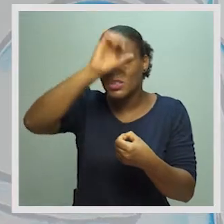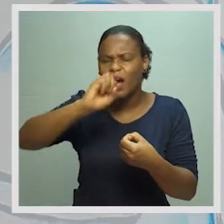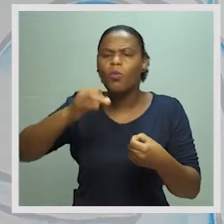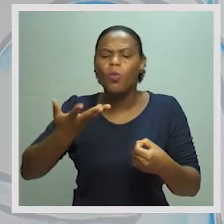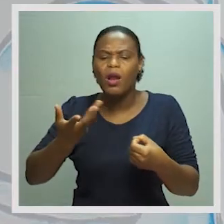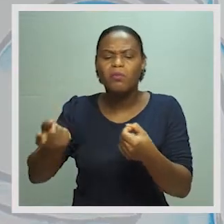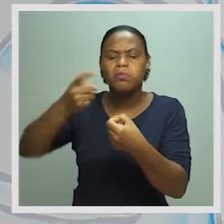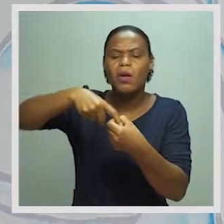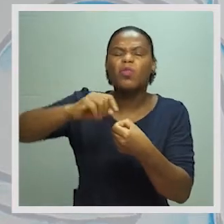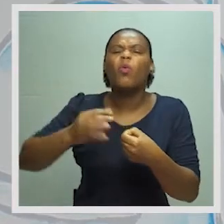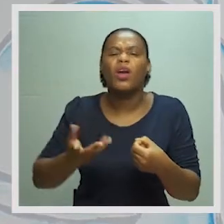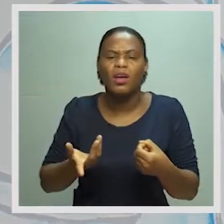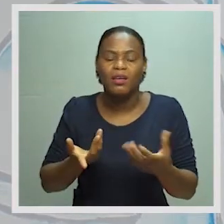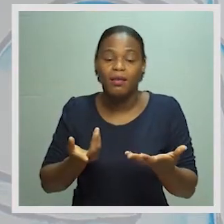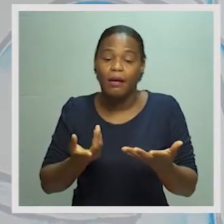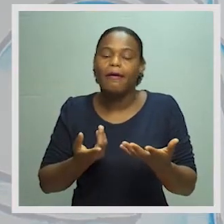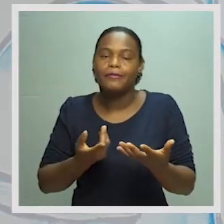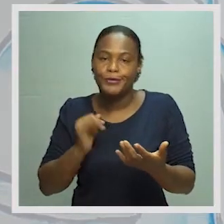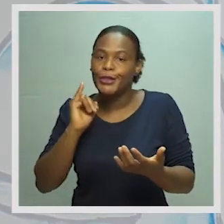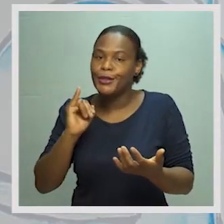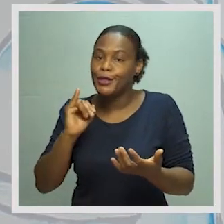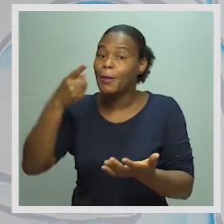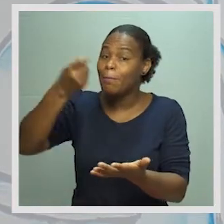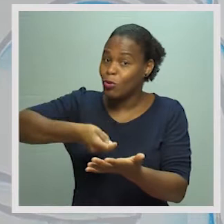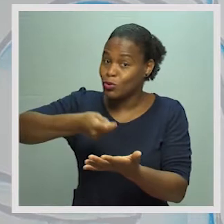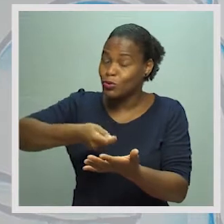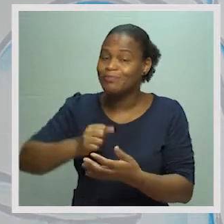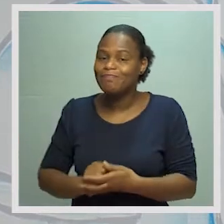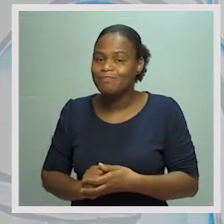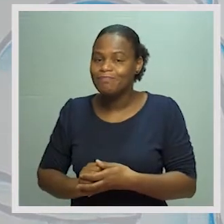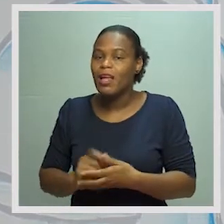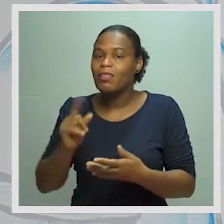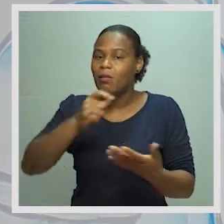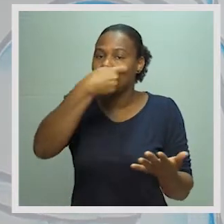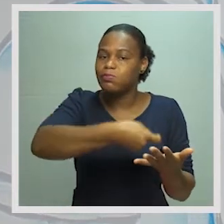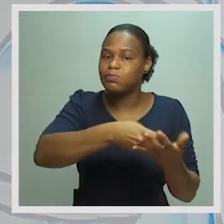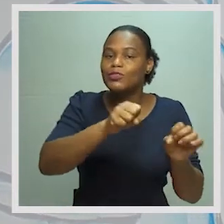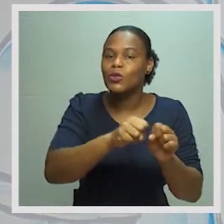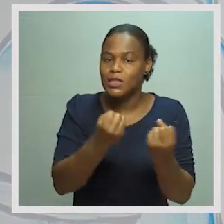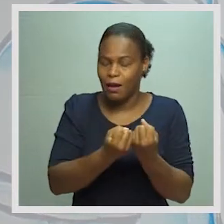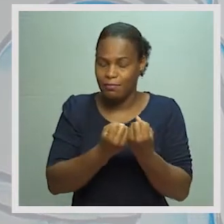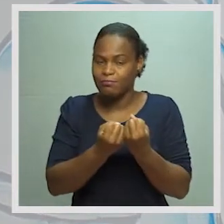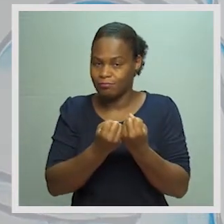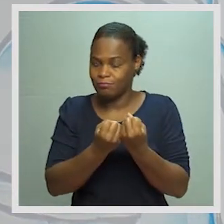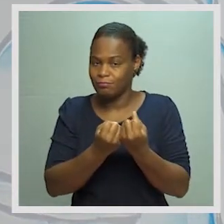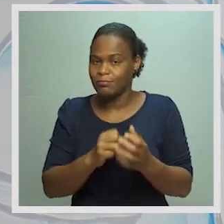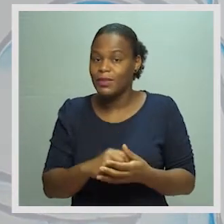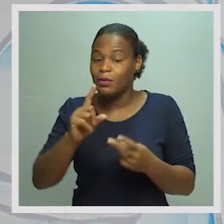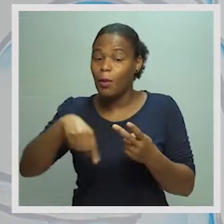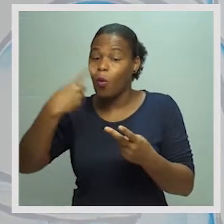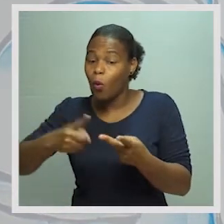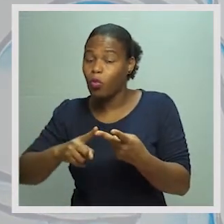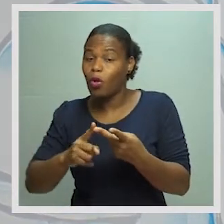os fluxos de entrada? Nós temos impostos e contribuições sociais. É um fluxo de entrada. Nós temos o